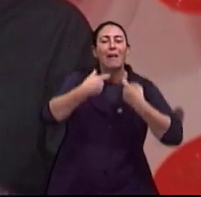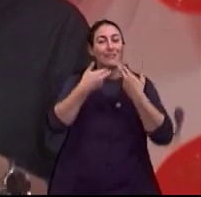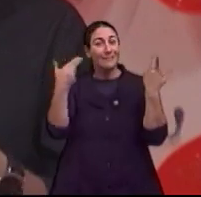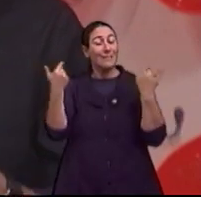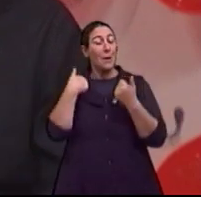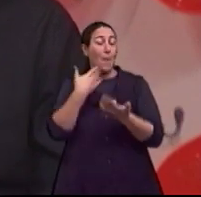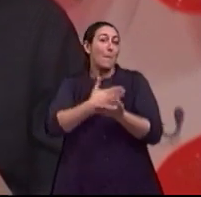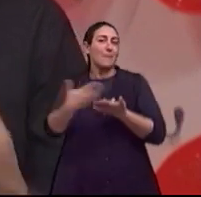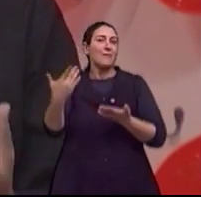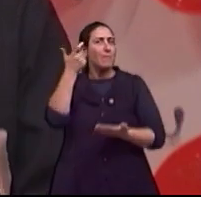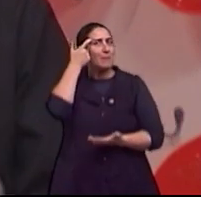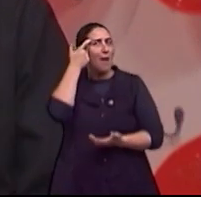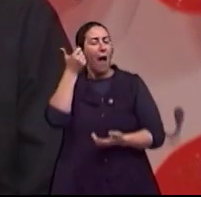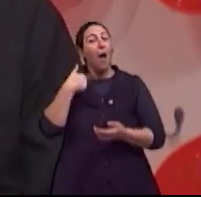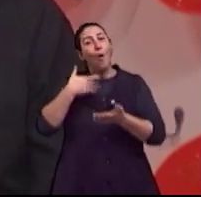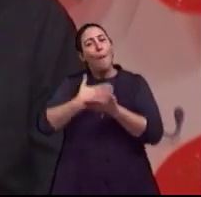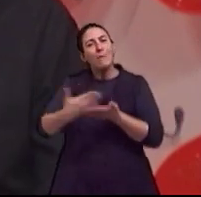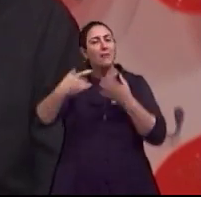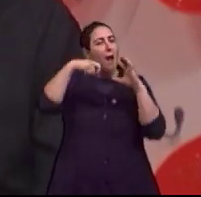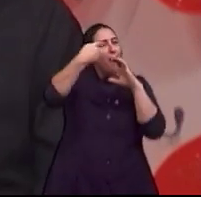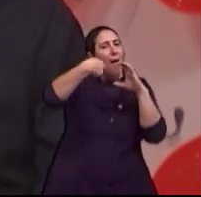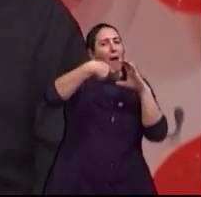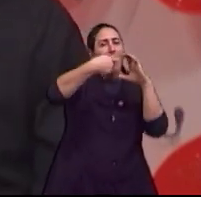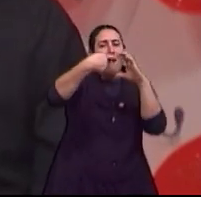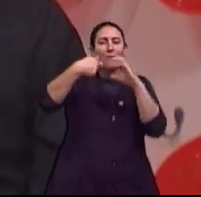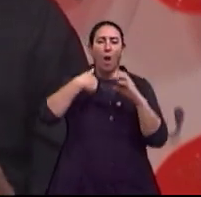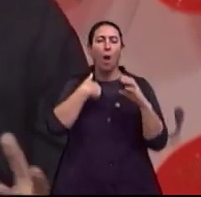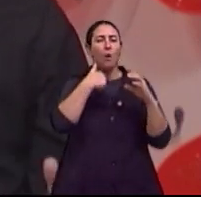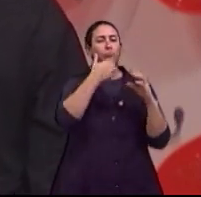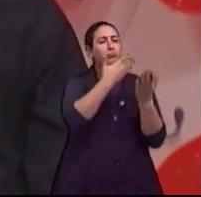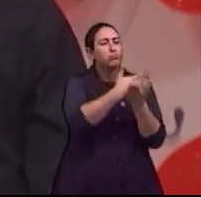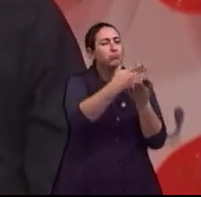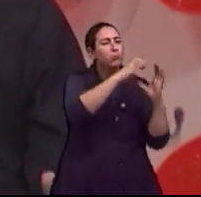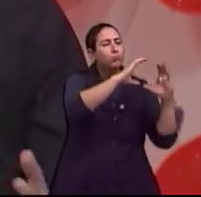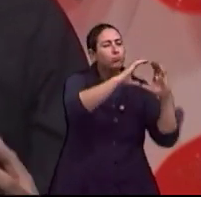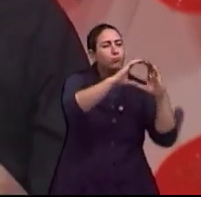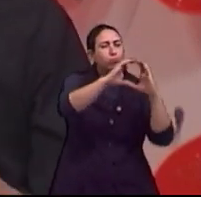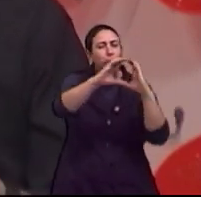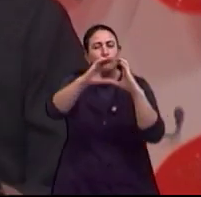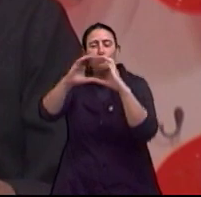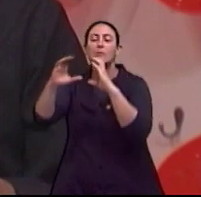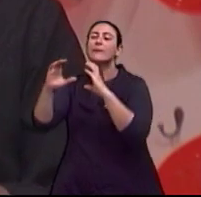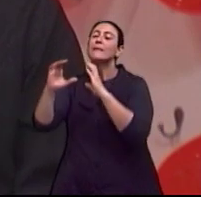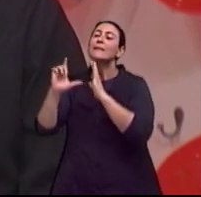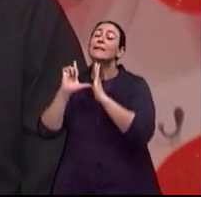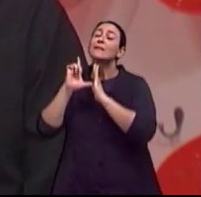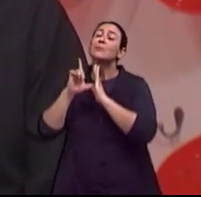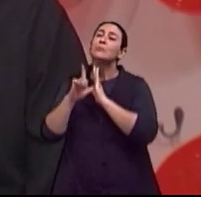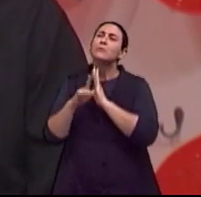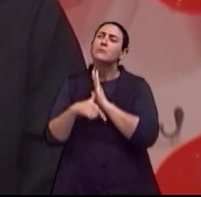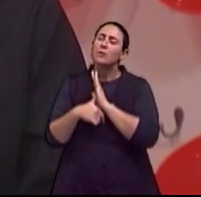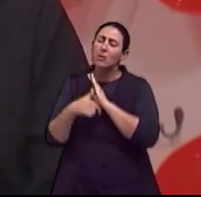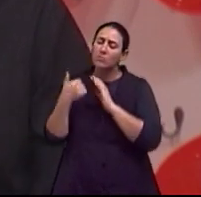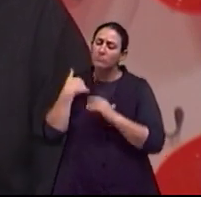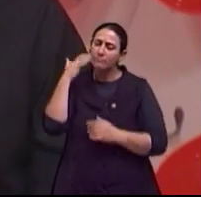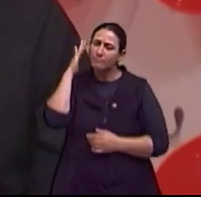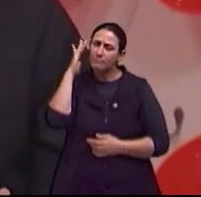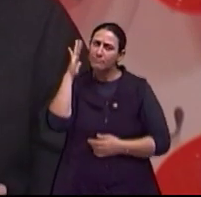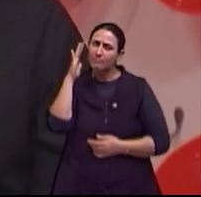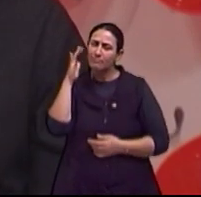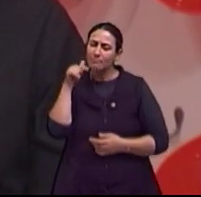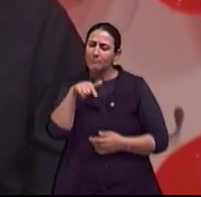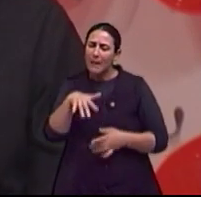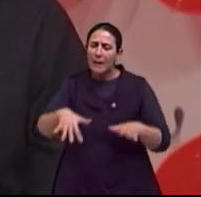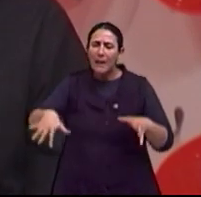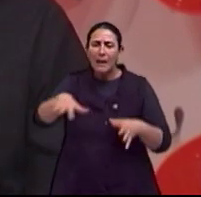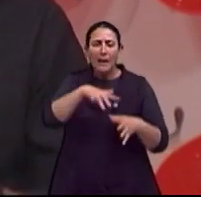gravar essas histórias e essas outras experiências. Quando menos pensei, estava entrando num universo mais documentário, e